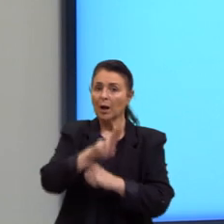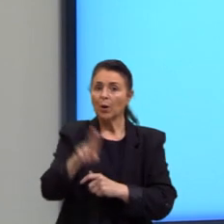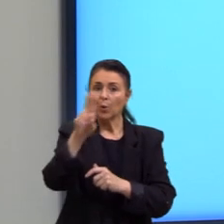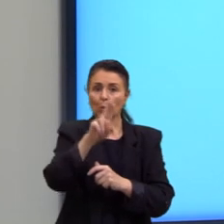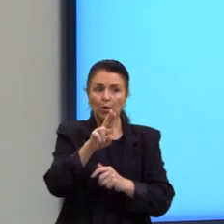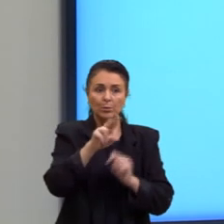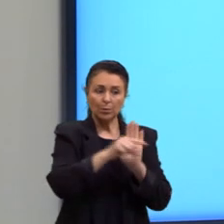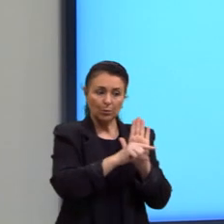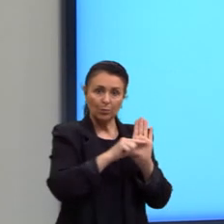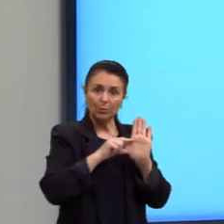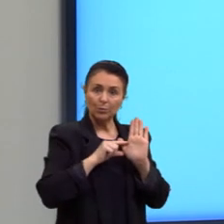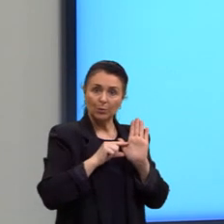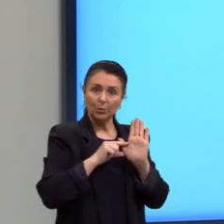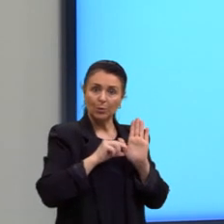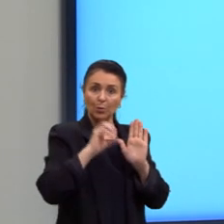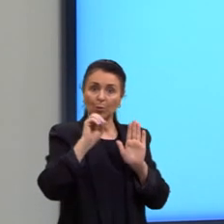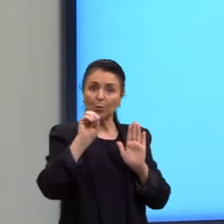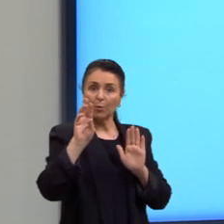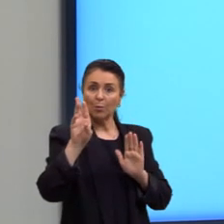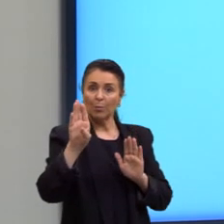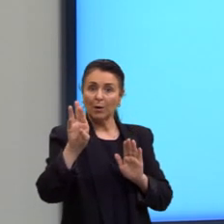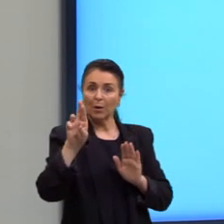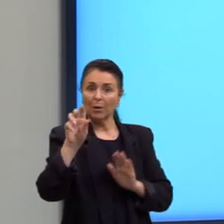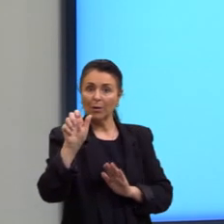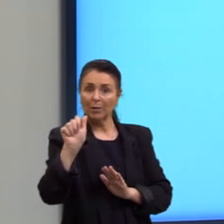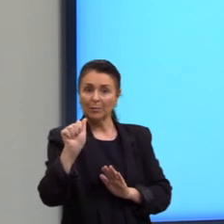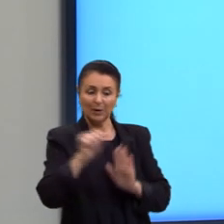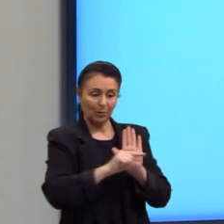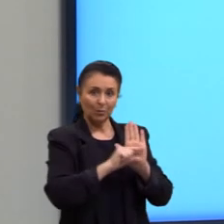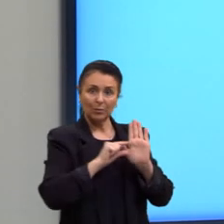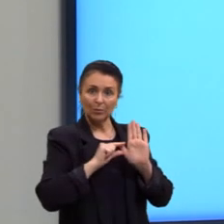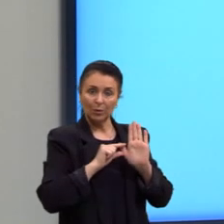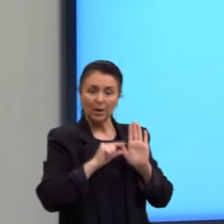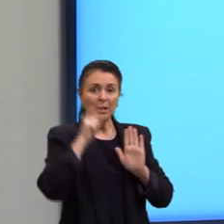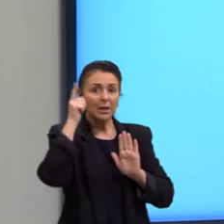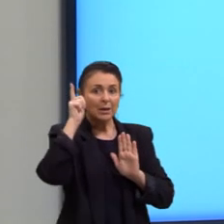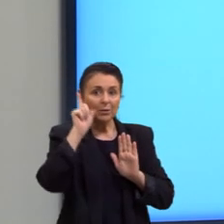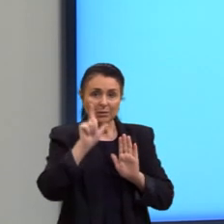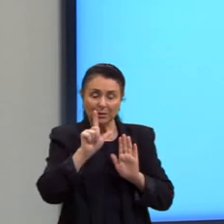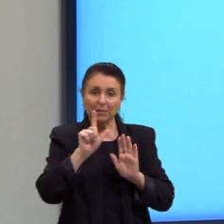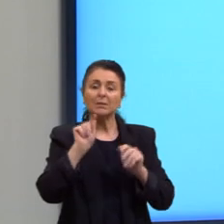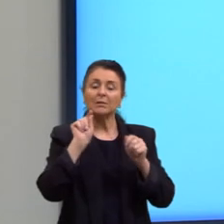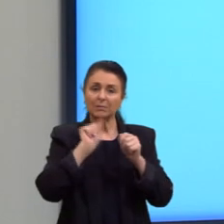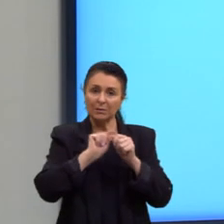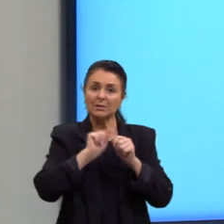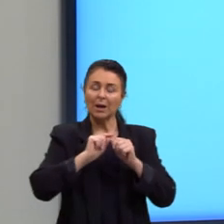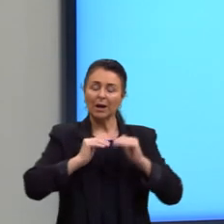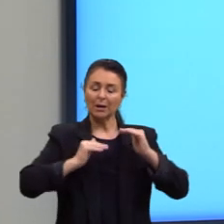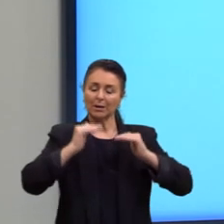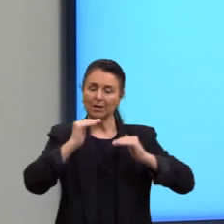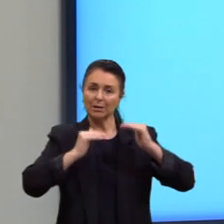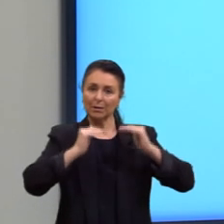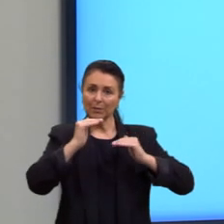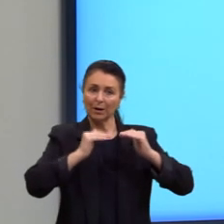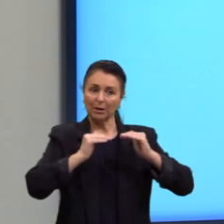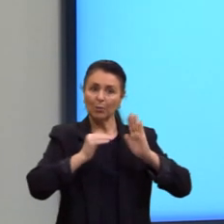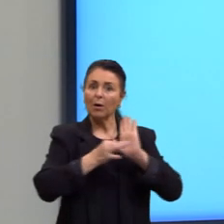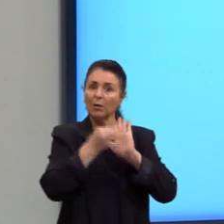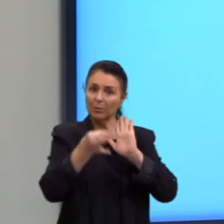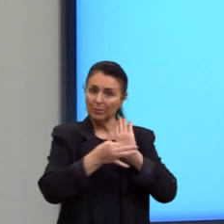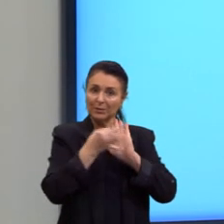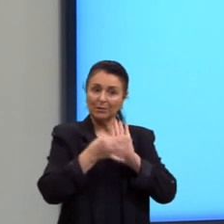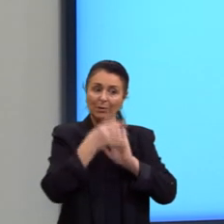o nome de um autor também, o autor dessa obra, e ela consegue fazer muito bem equilibrado essa argumentação.